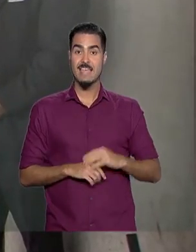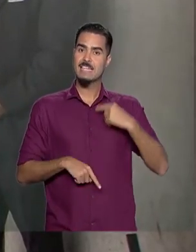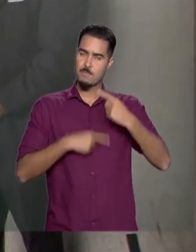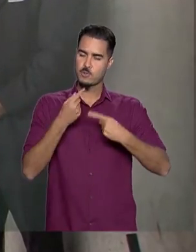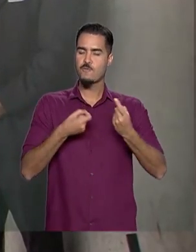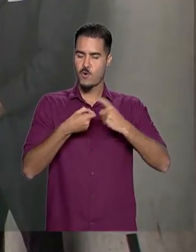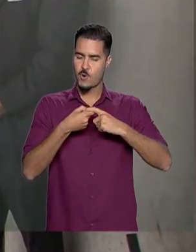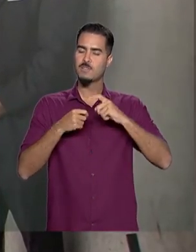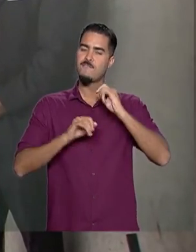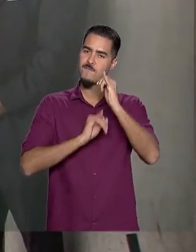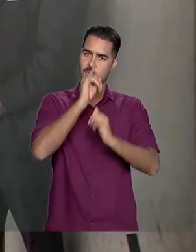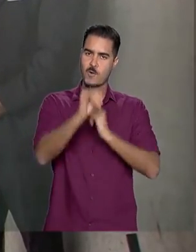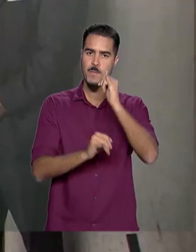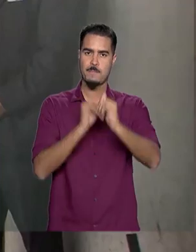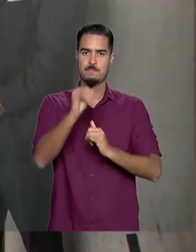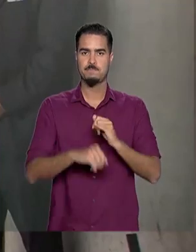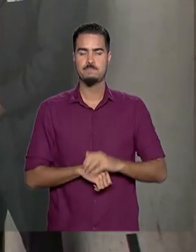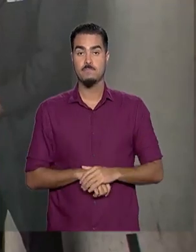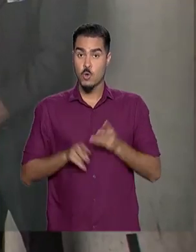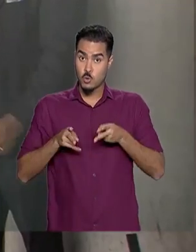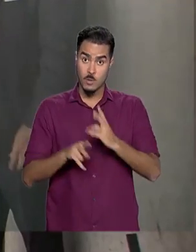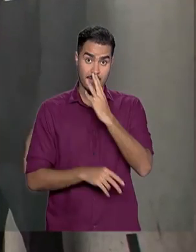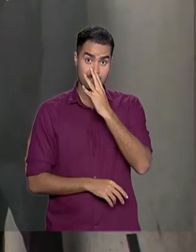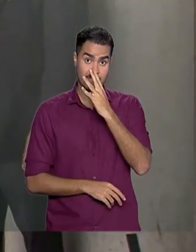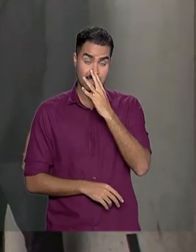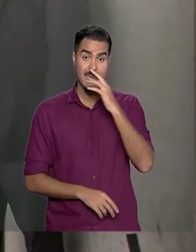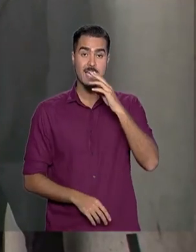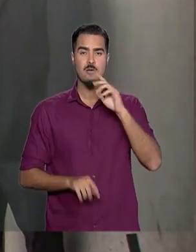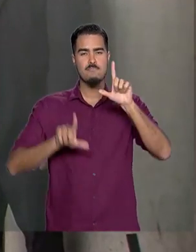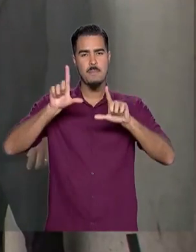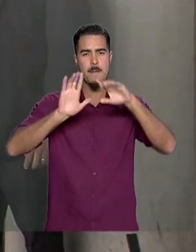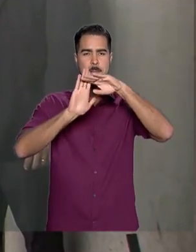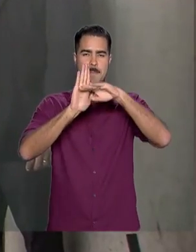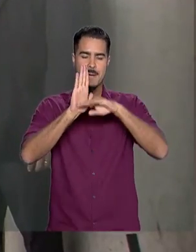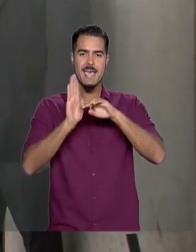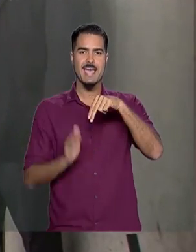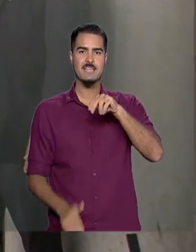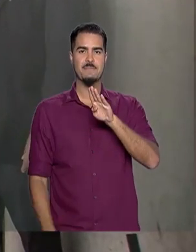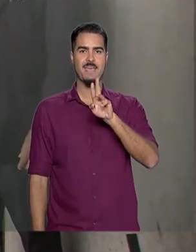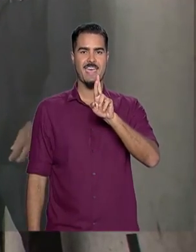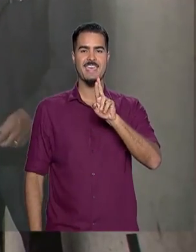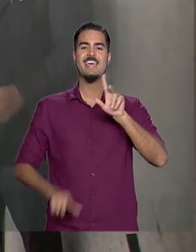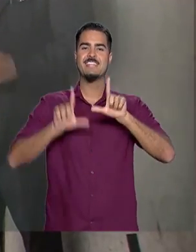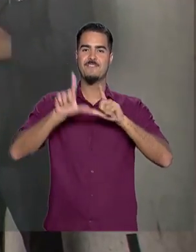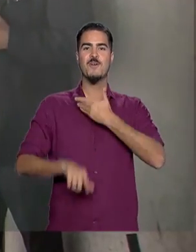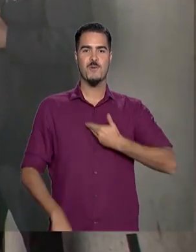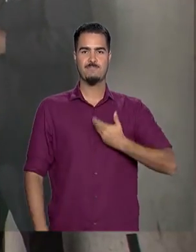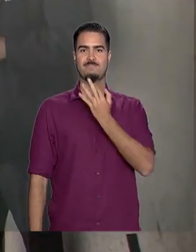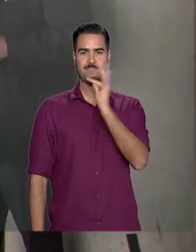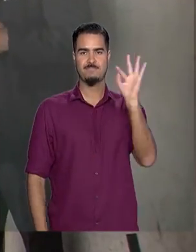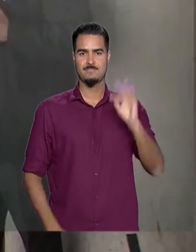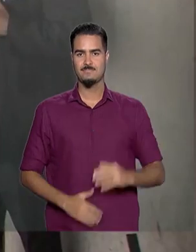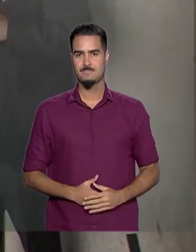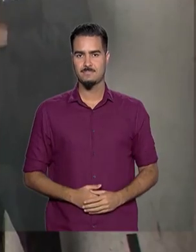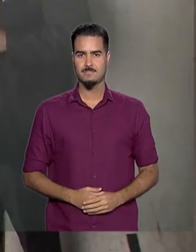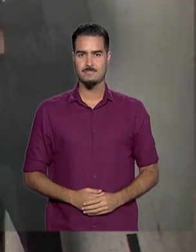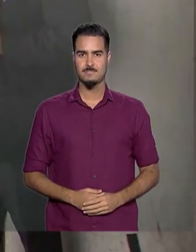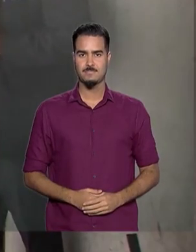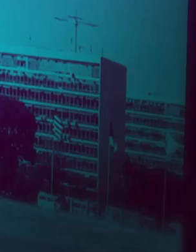momento com mais informações. Continue acompanhando a programação da NBR, a TV do Governo Federal.